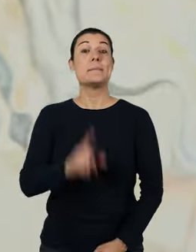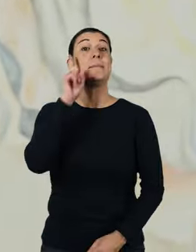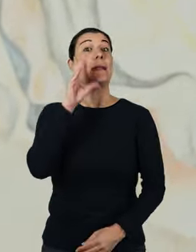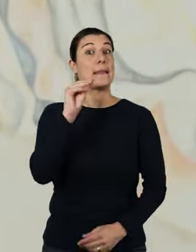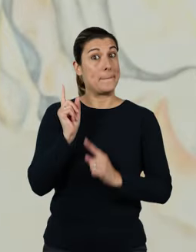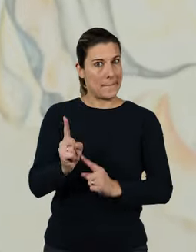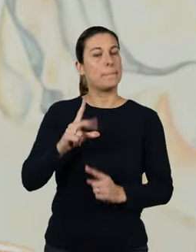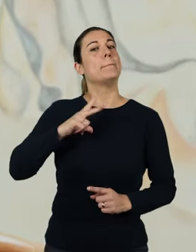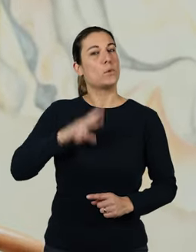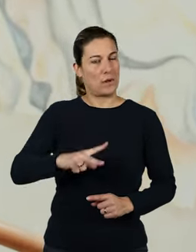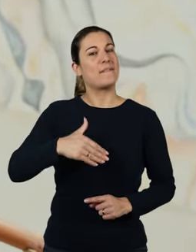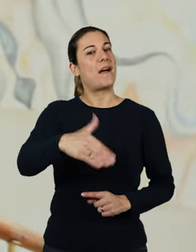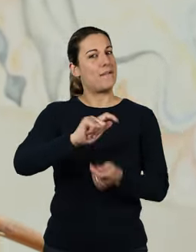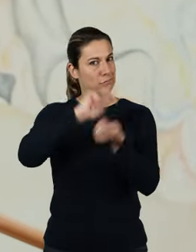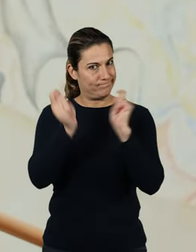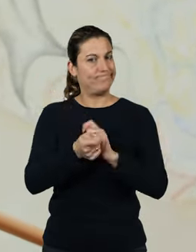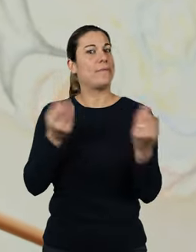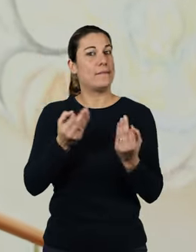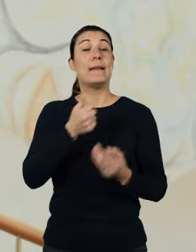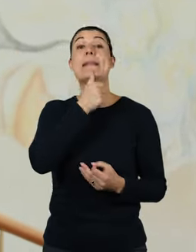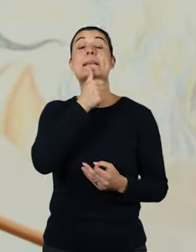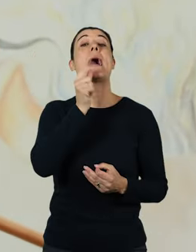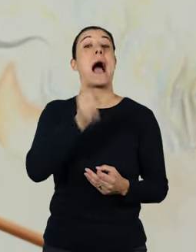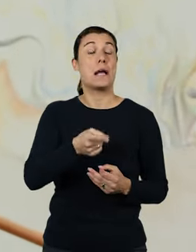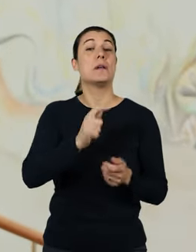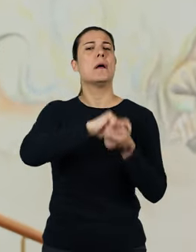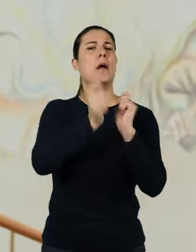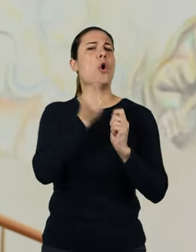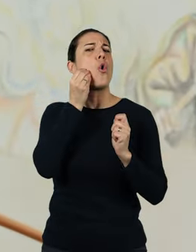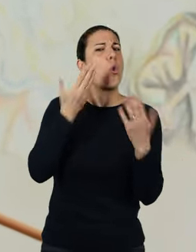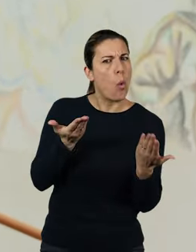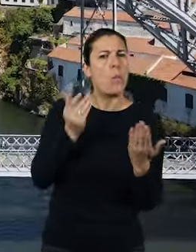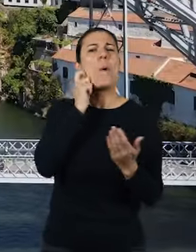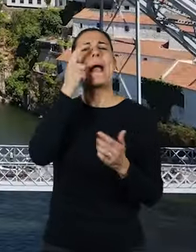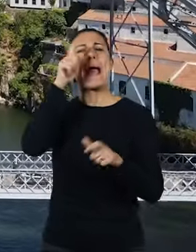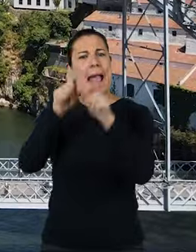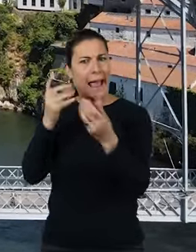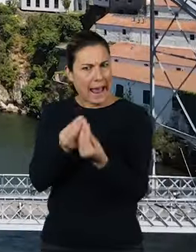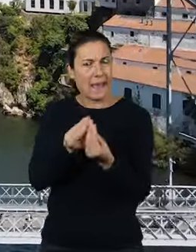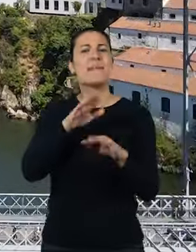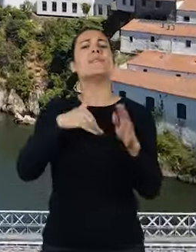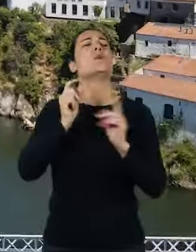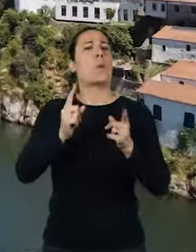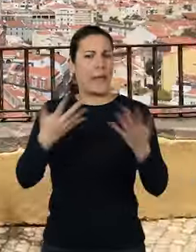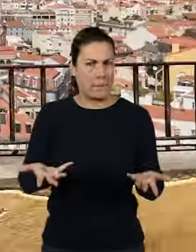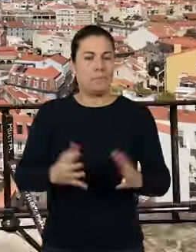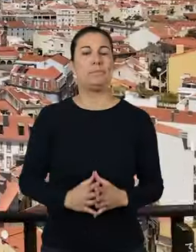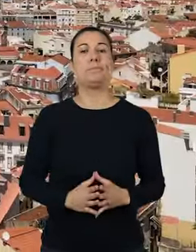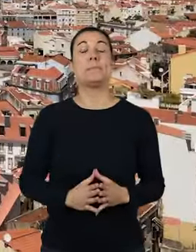Dia 10 de Março, Portugal vai mudar. A decisão é mudar como, com quem, para fazer o quê.